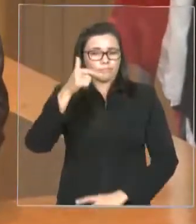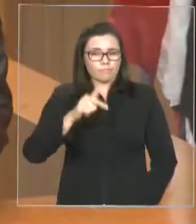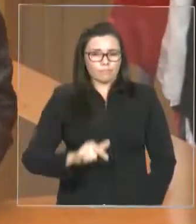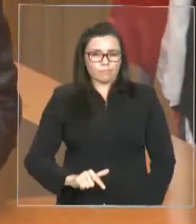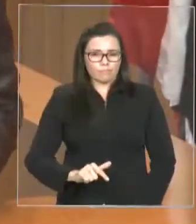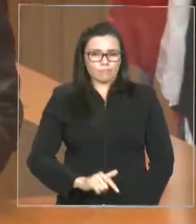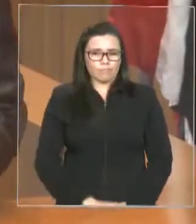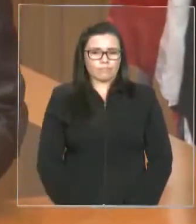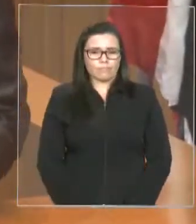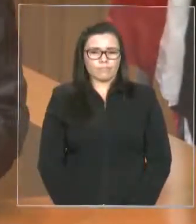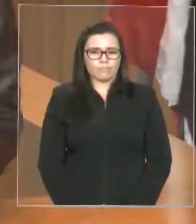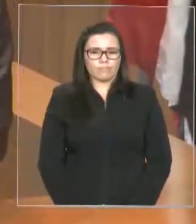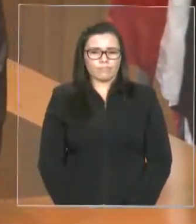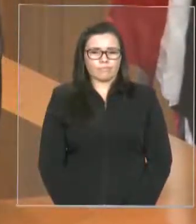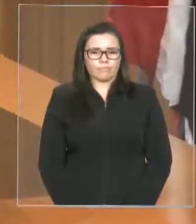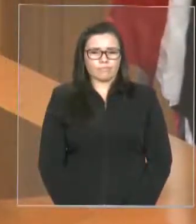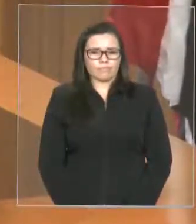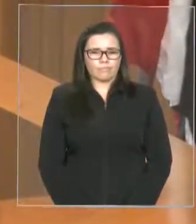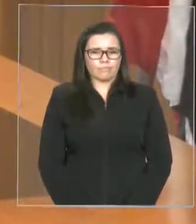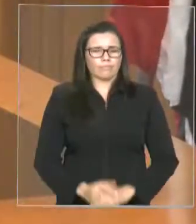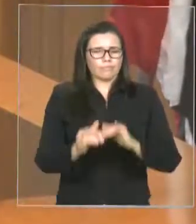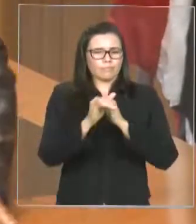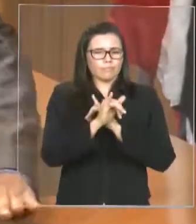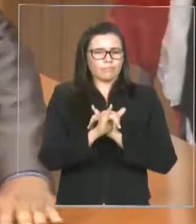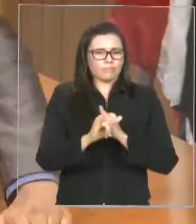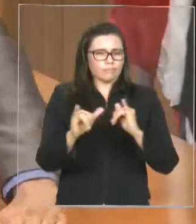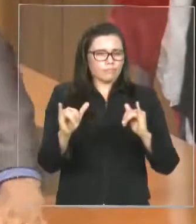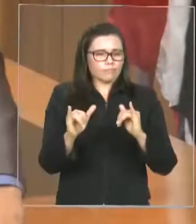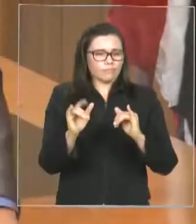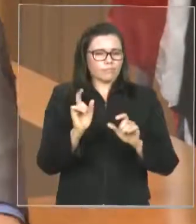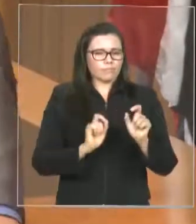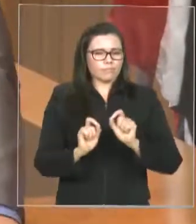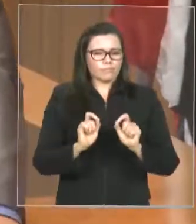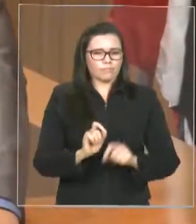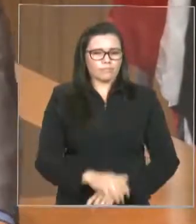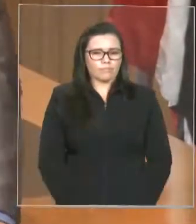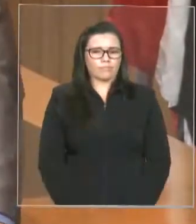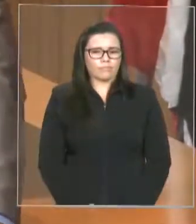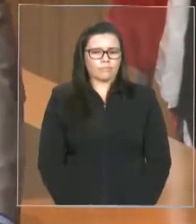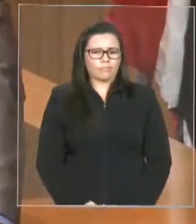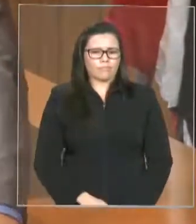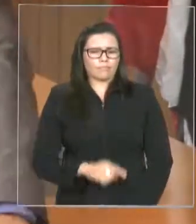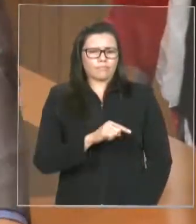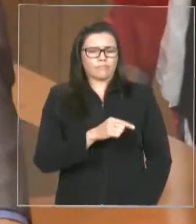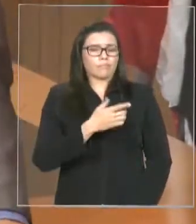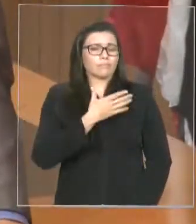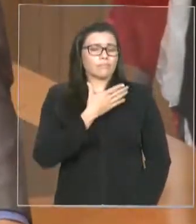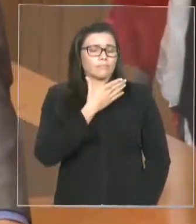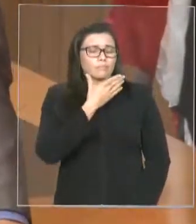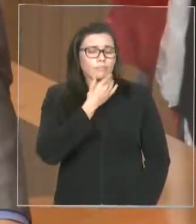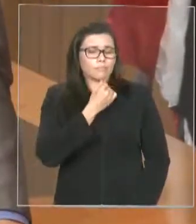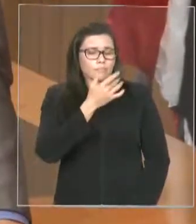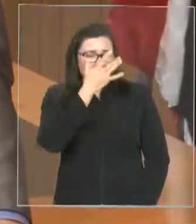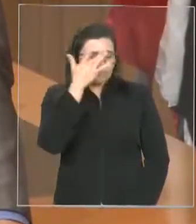fazer um comentário em relação a um assassinato que houve, deputado Edvaldo Holanda,